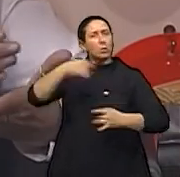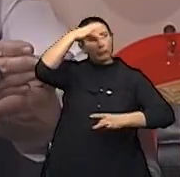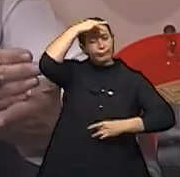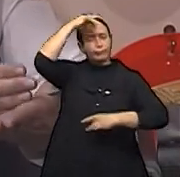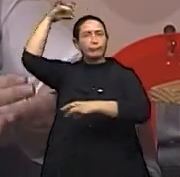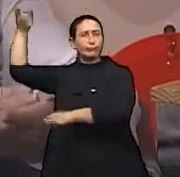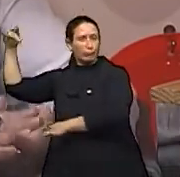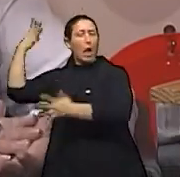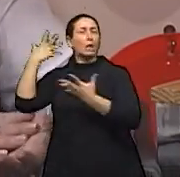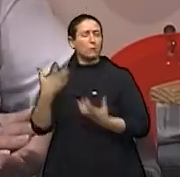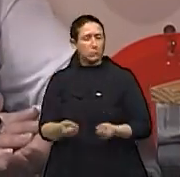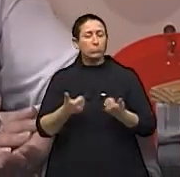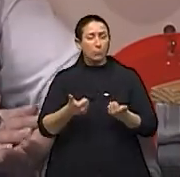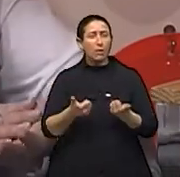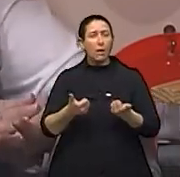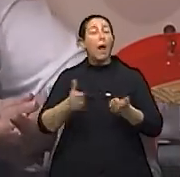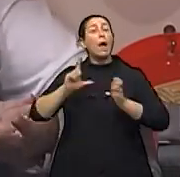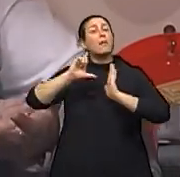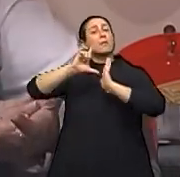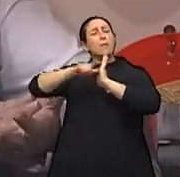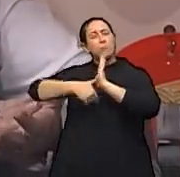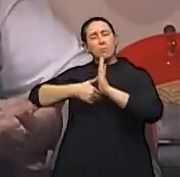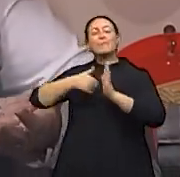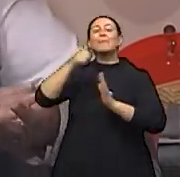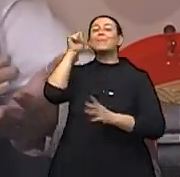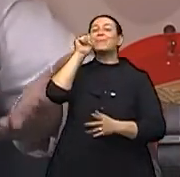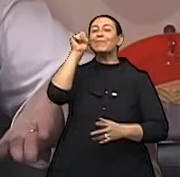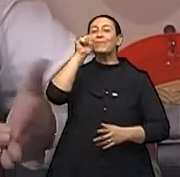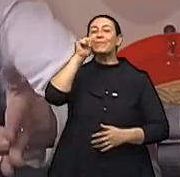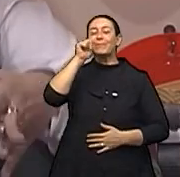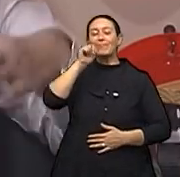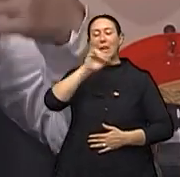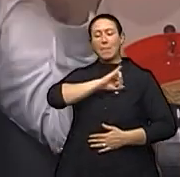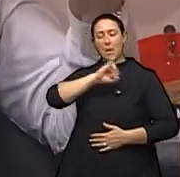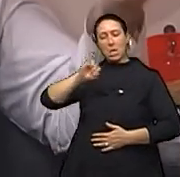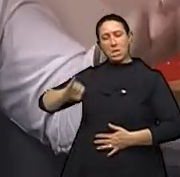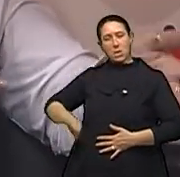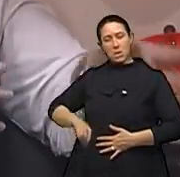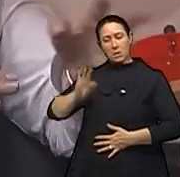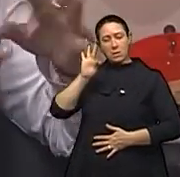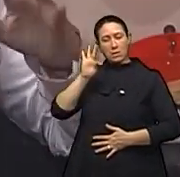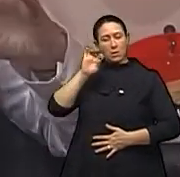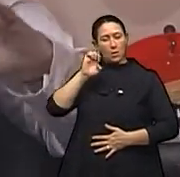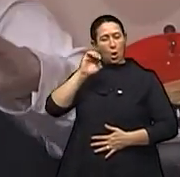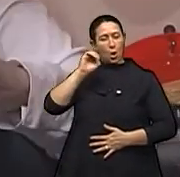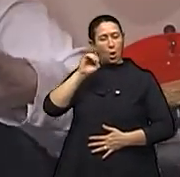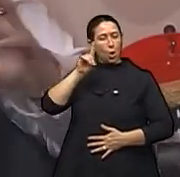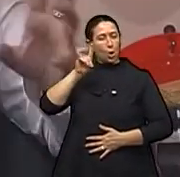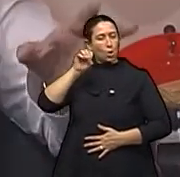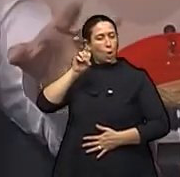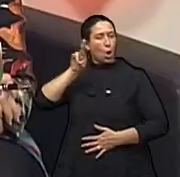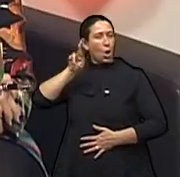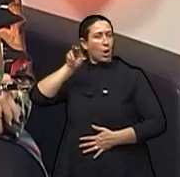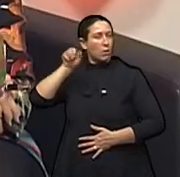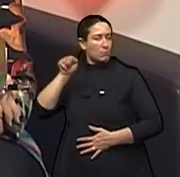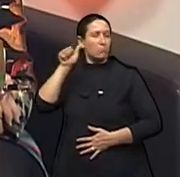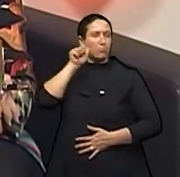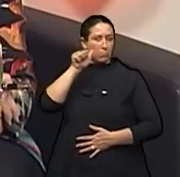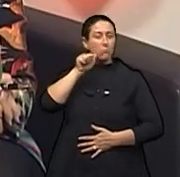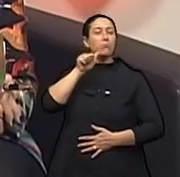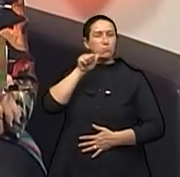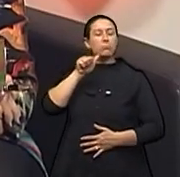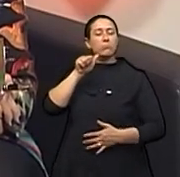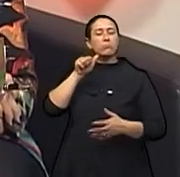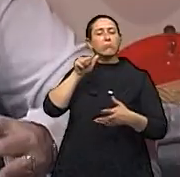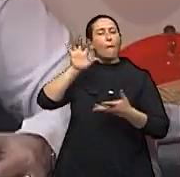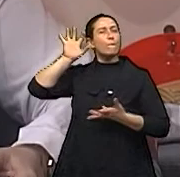E houve uma influência da então imperatriz, que era Teodora, uma ex-cortesã que tinha... Aí fez a mudança. Exato. Então